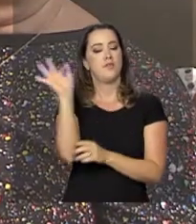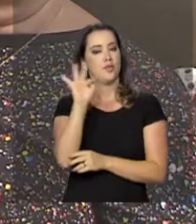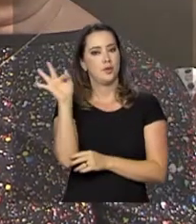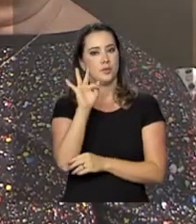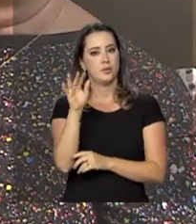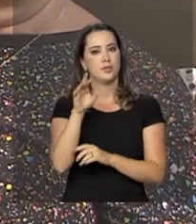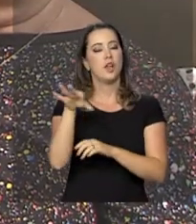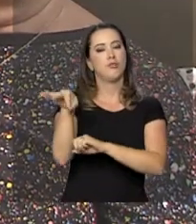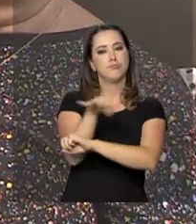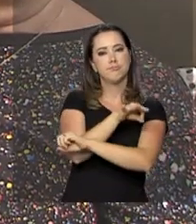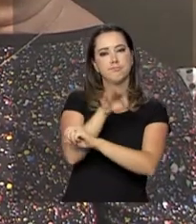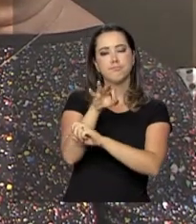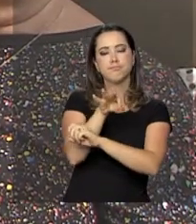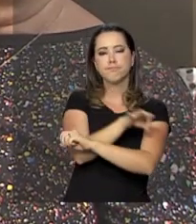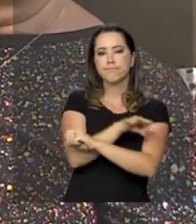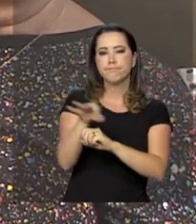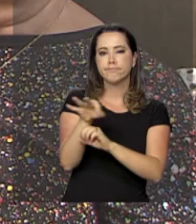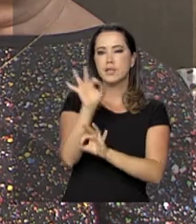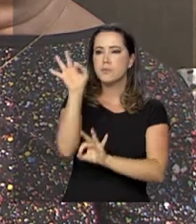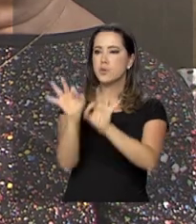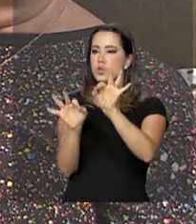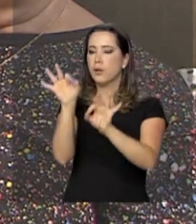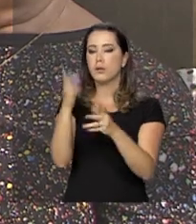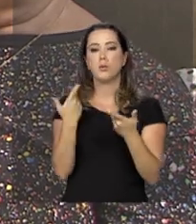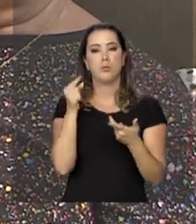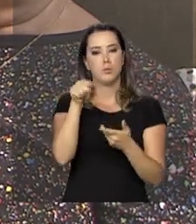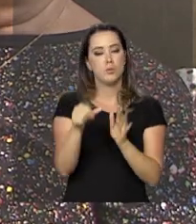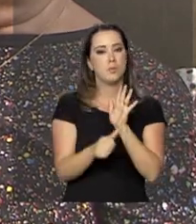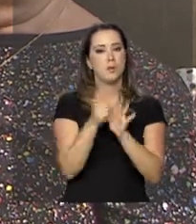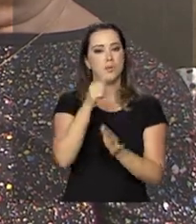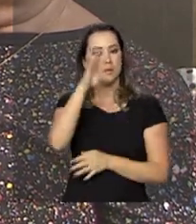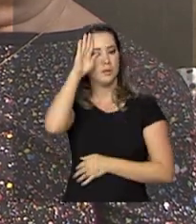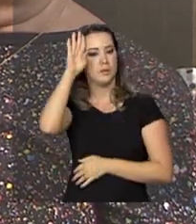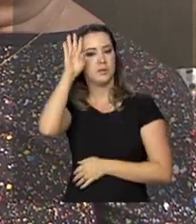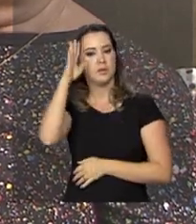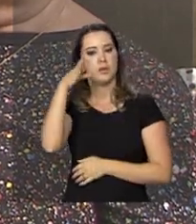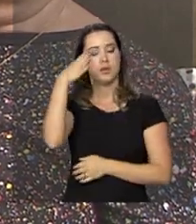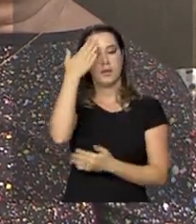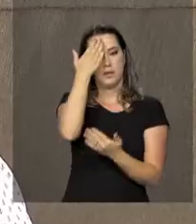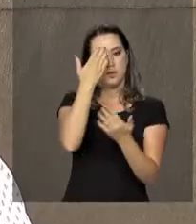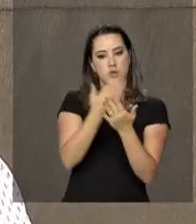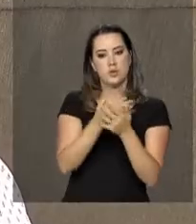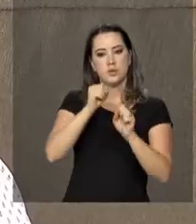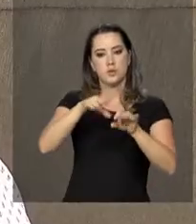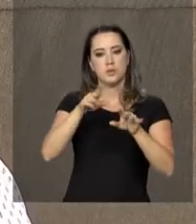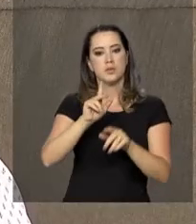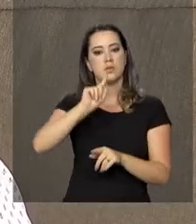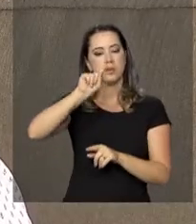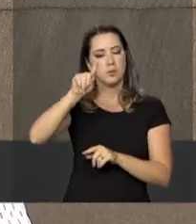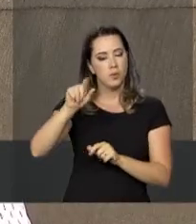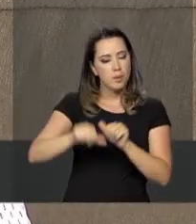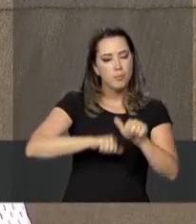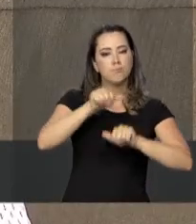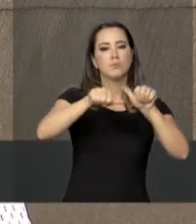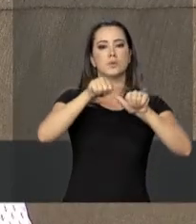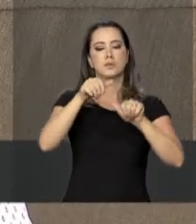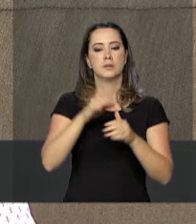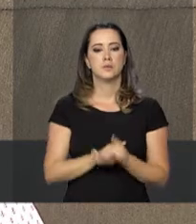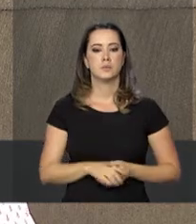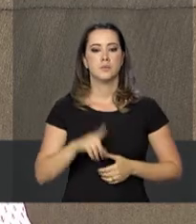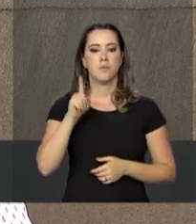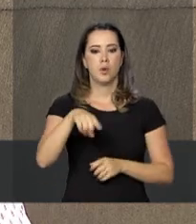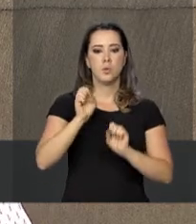o primeiro da família a ter nível superior e acredita que a educação é a chave para a mudança. A educação é vital para